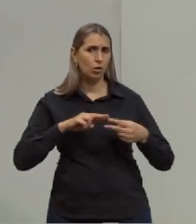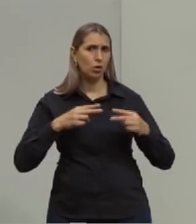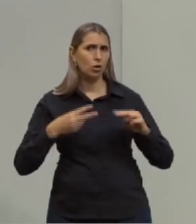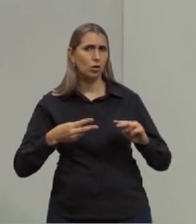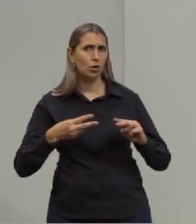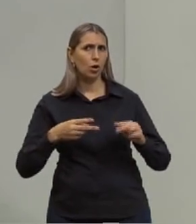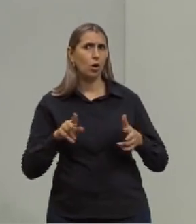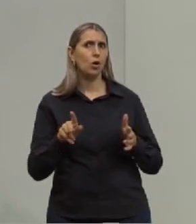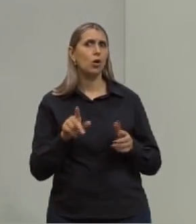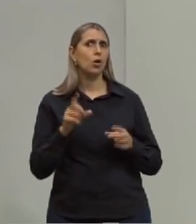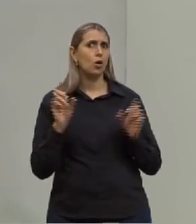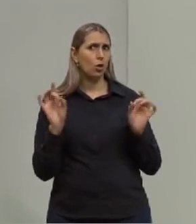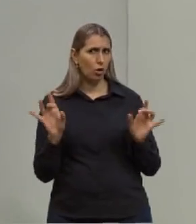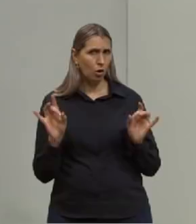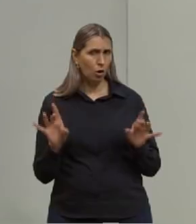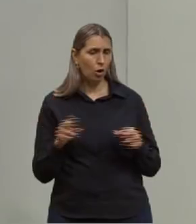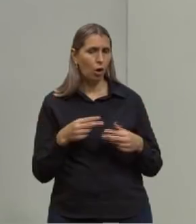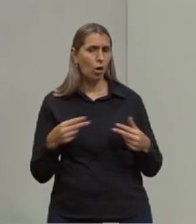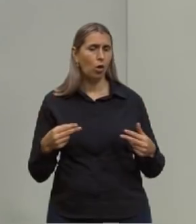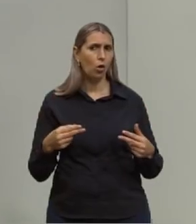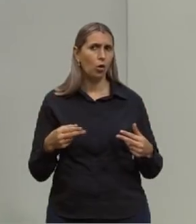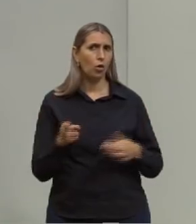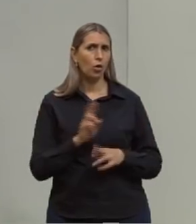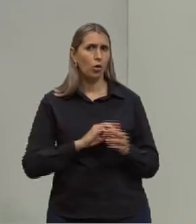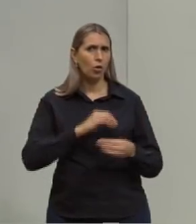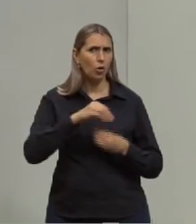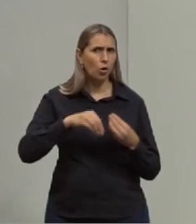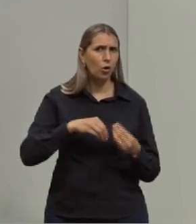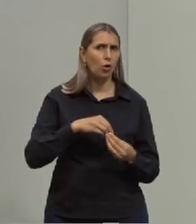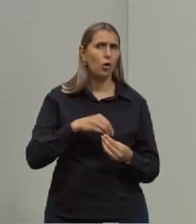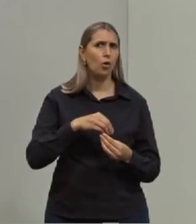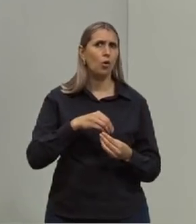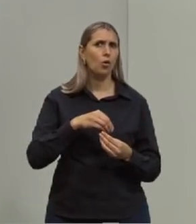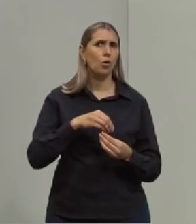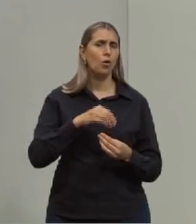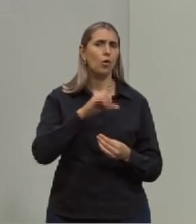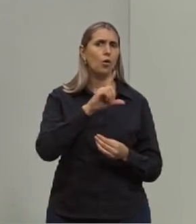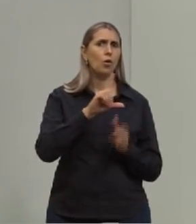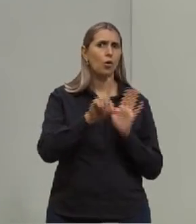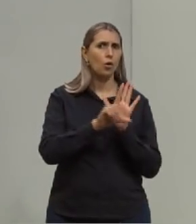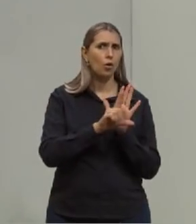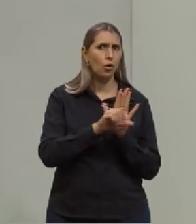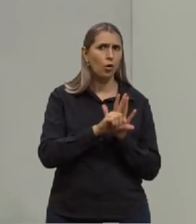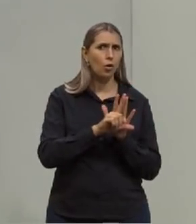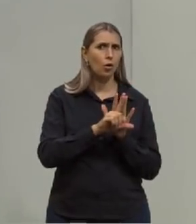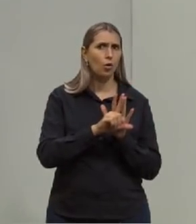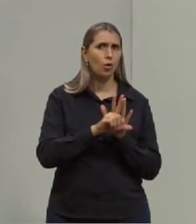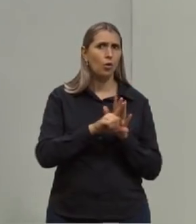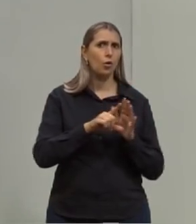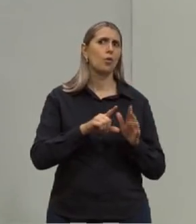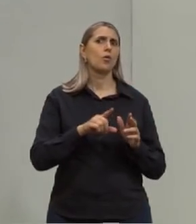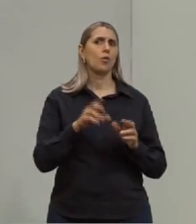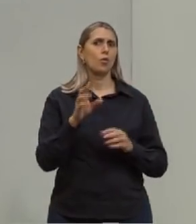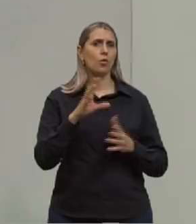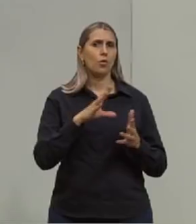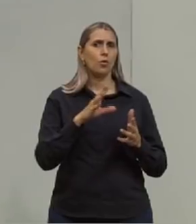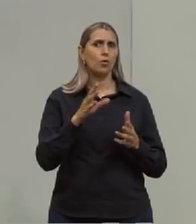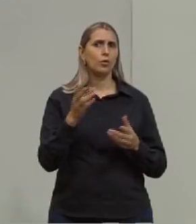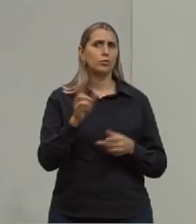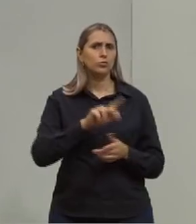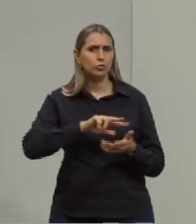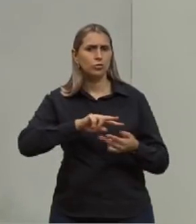especificamente, as coisas que envolvem leis de Mendel, cruzamentos e toda aquela coisa de